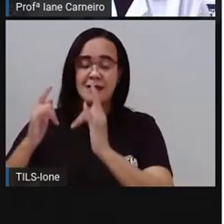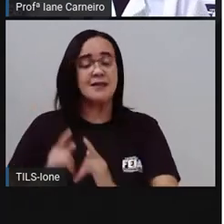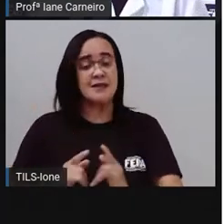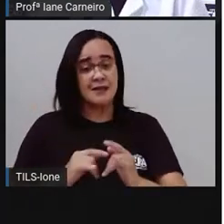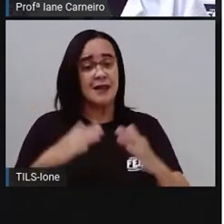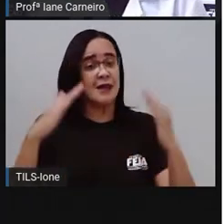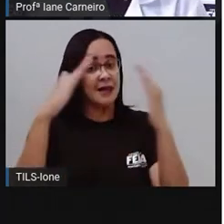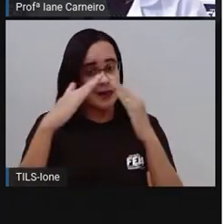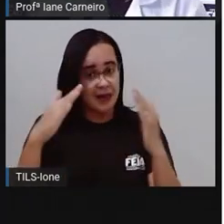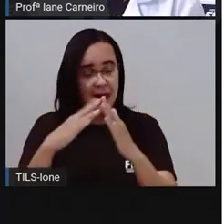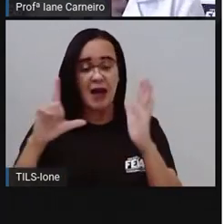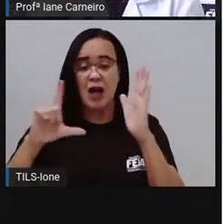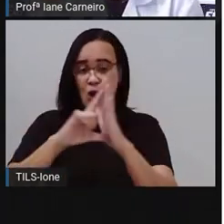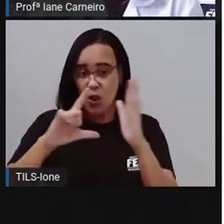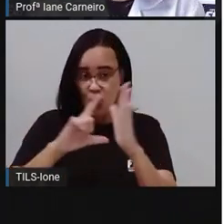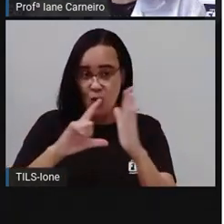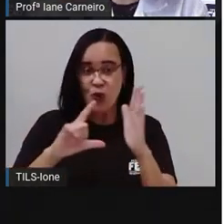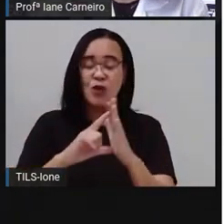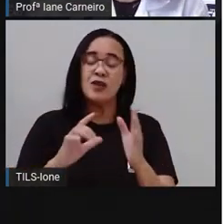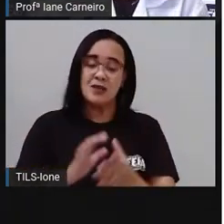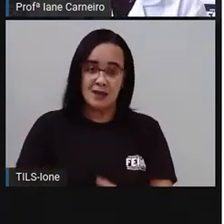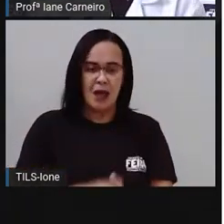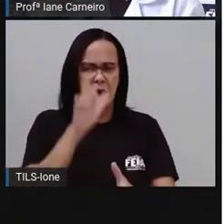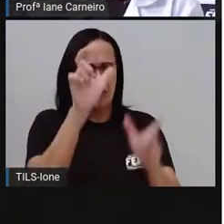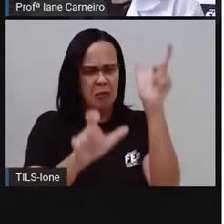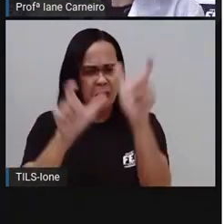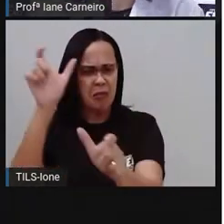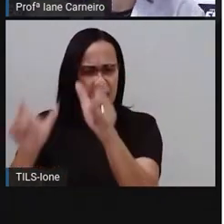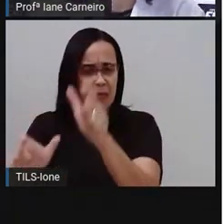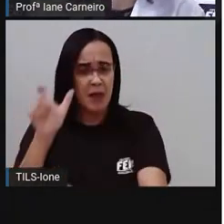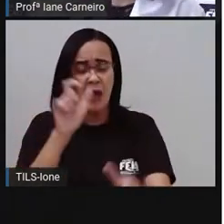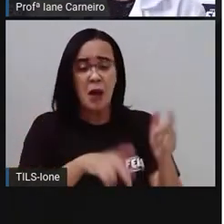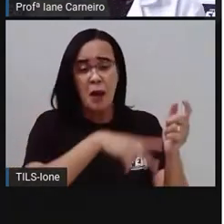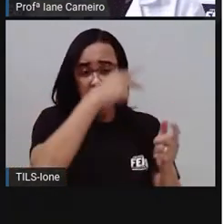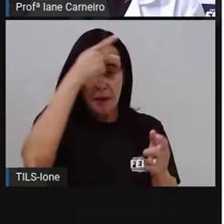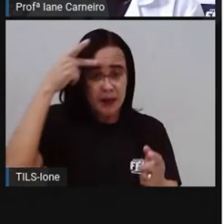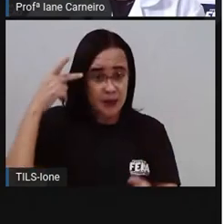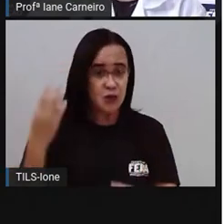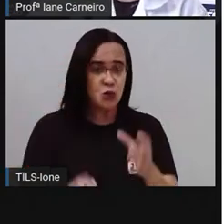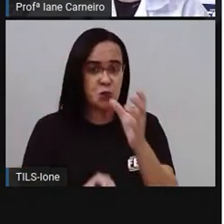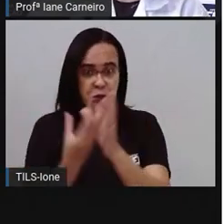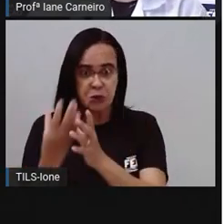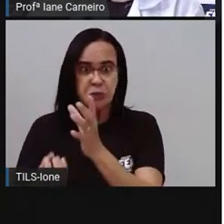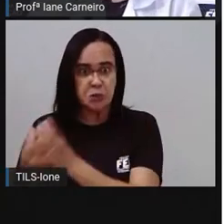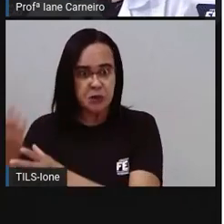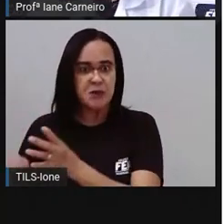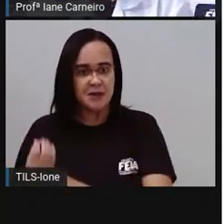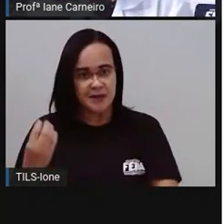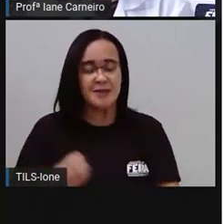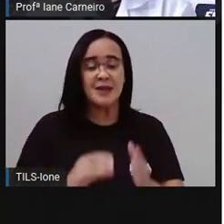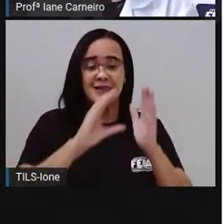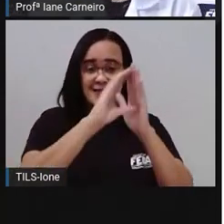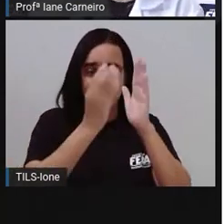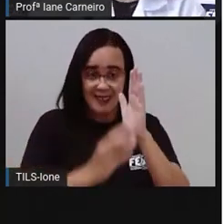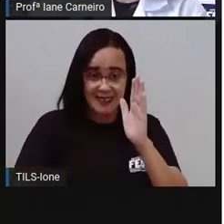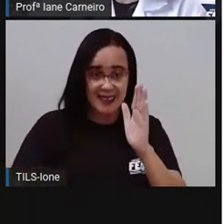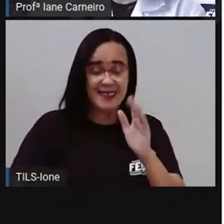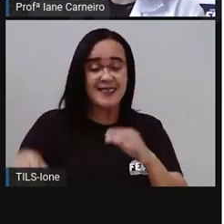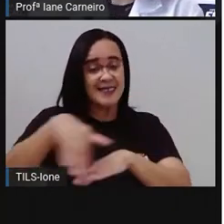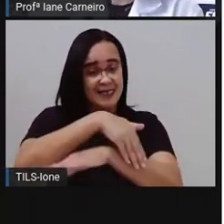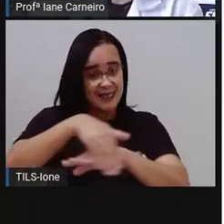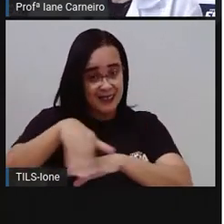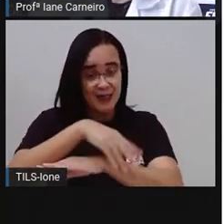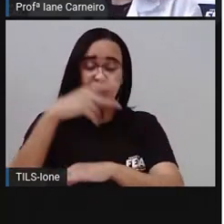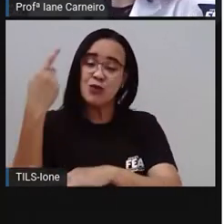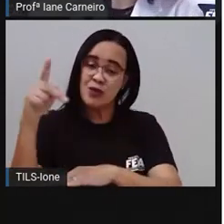E foi falando das pessoas que aparecem no bairro, na rua de Marcelo. E também ele foi dando características das ruas, da rua